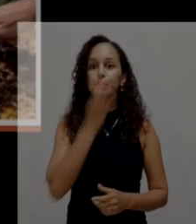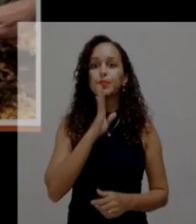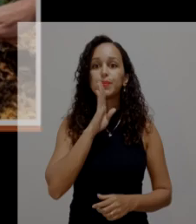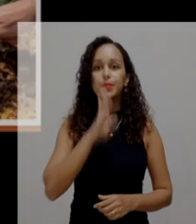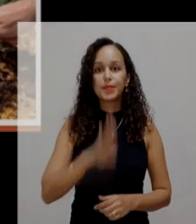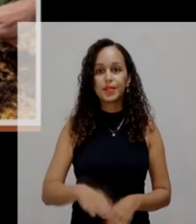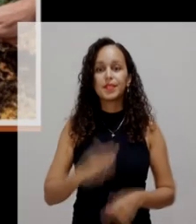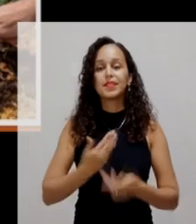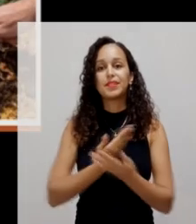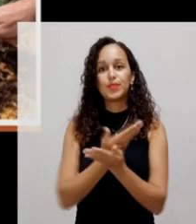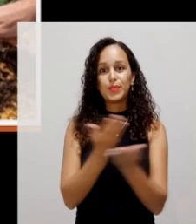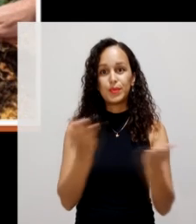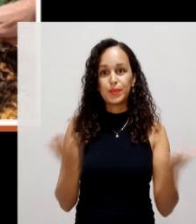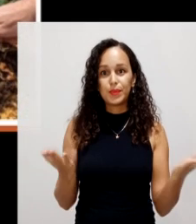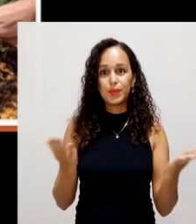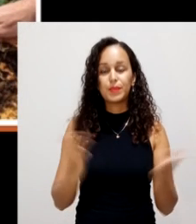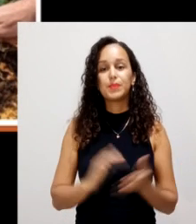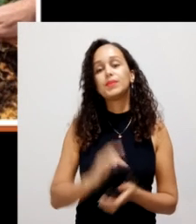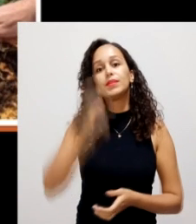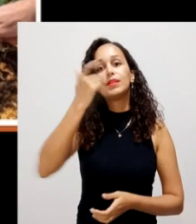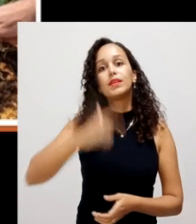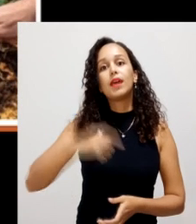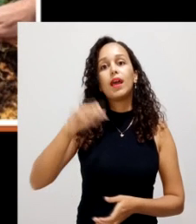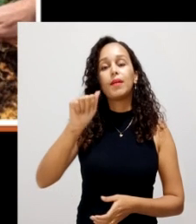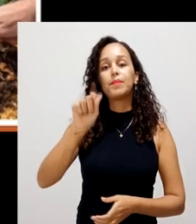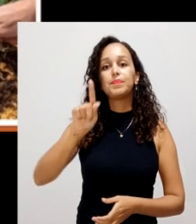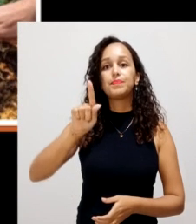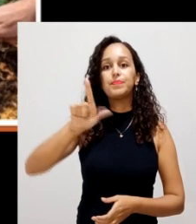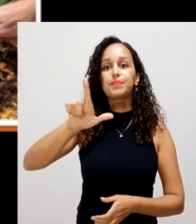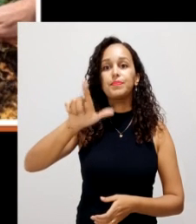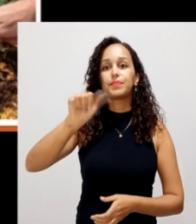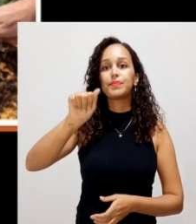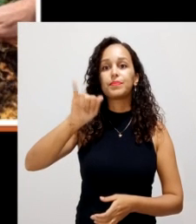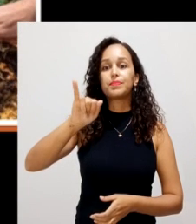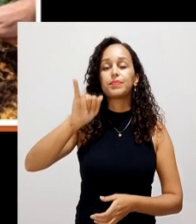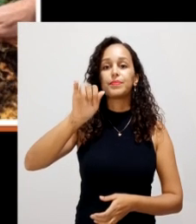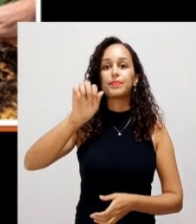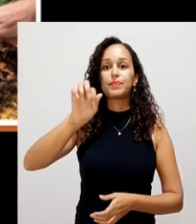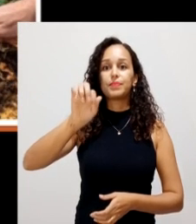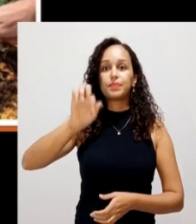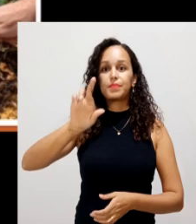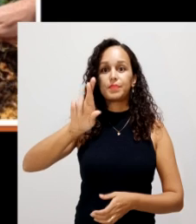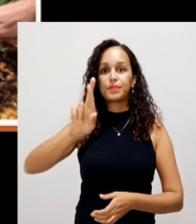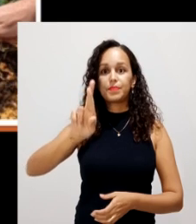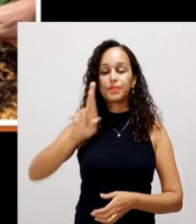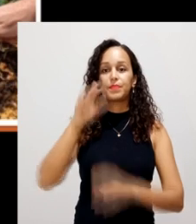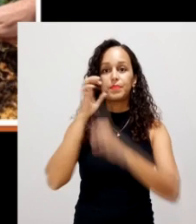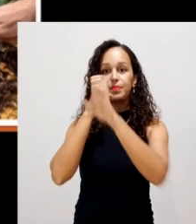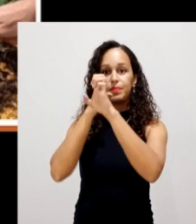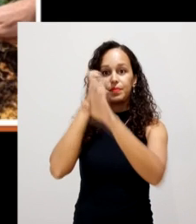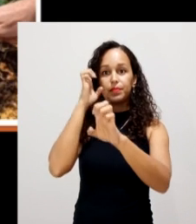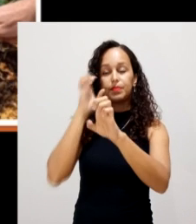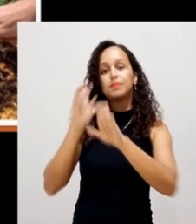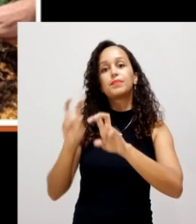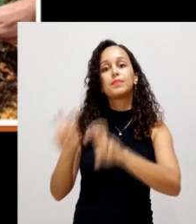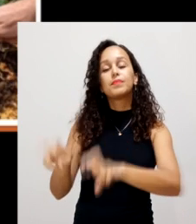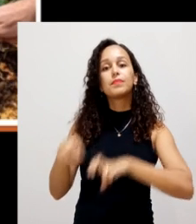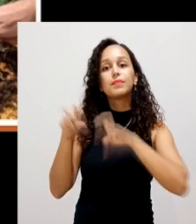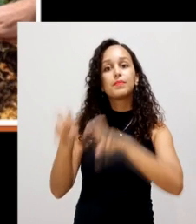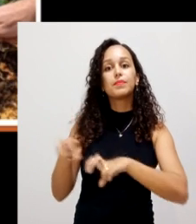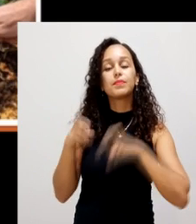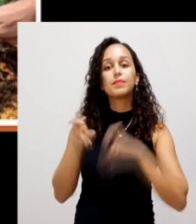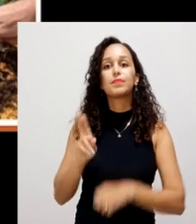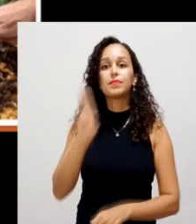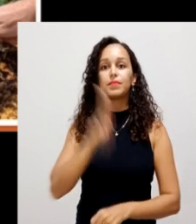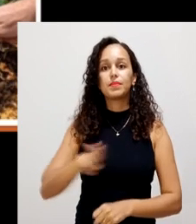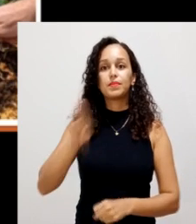Boa tarde a todos e todas, eu sou Aglaí Cardoso Alves, sou ingeira groma, doutora em ciência do solo pela